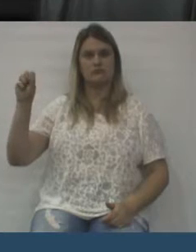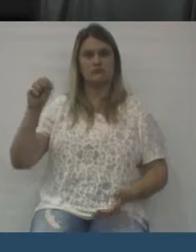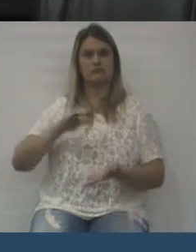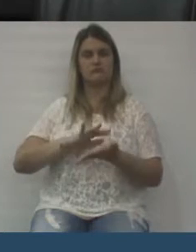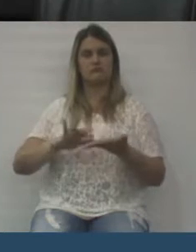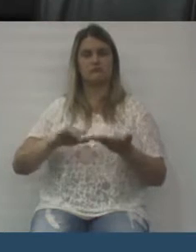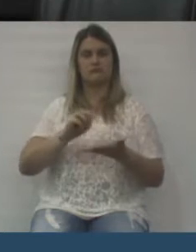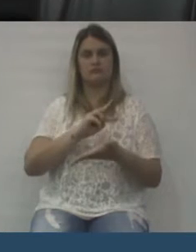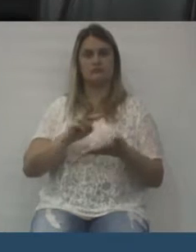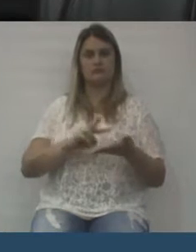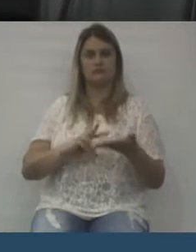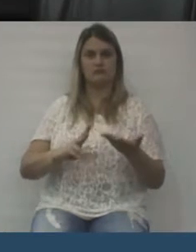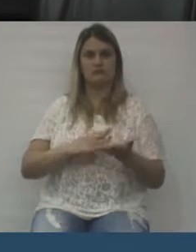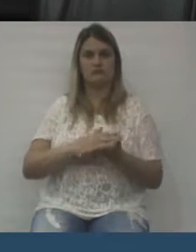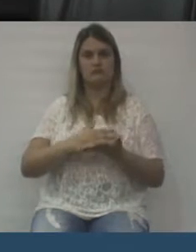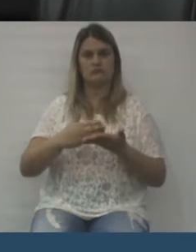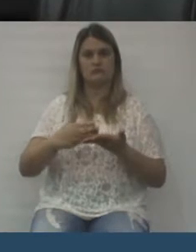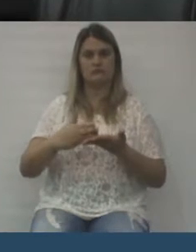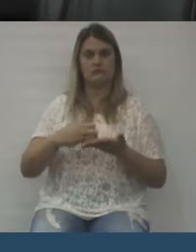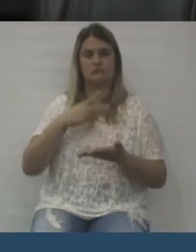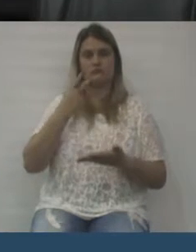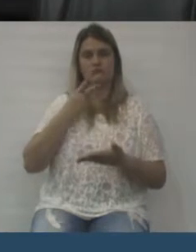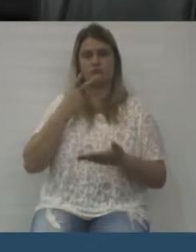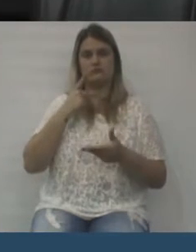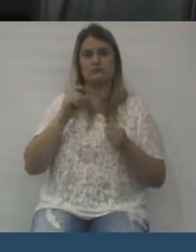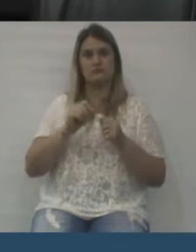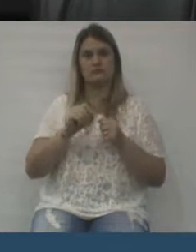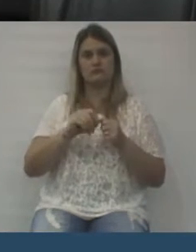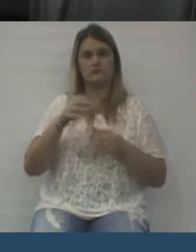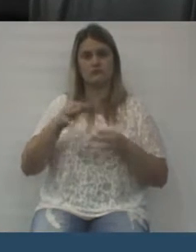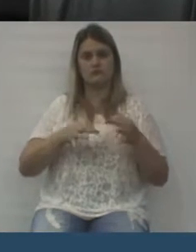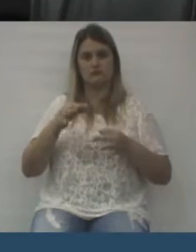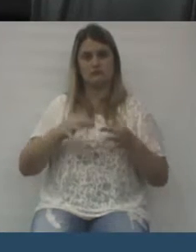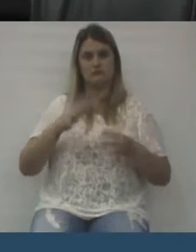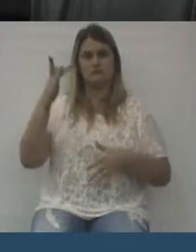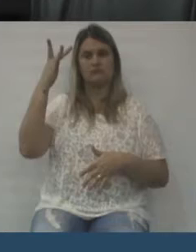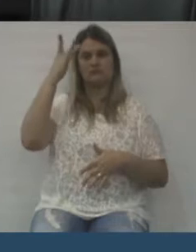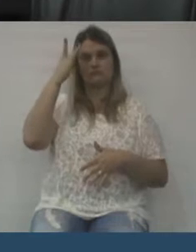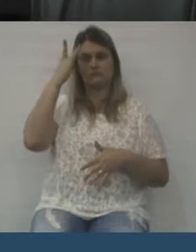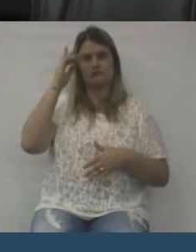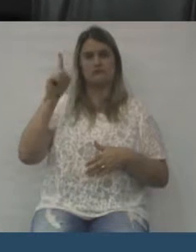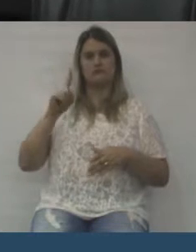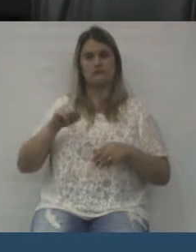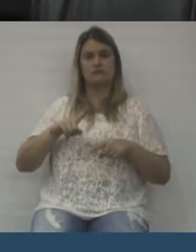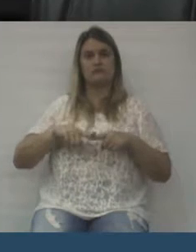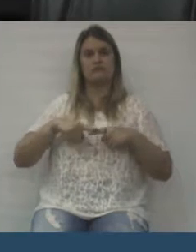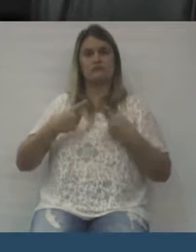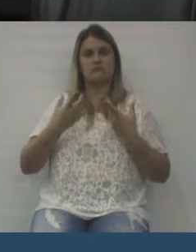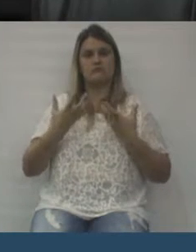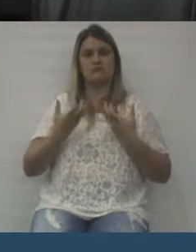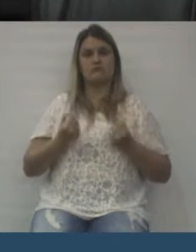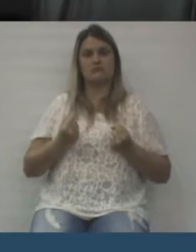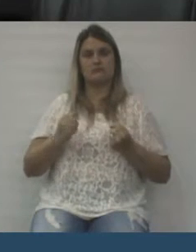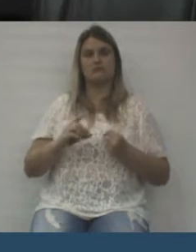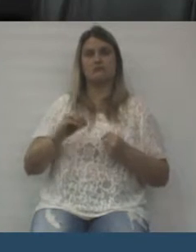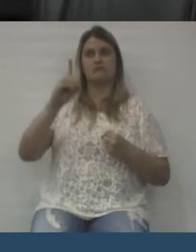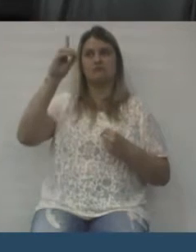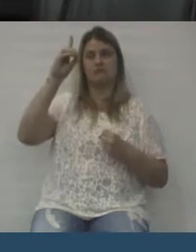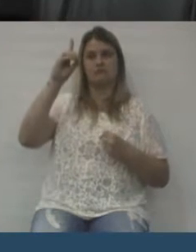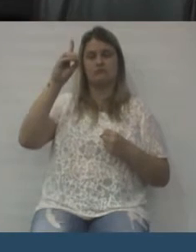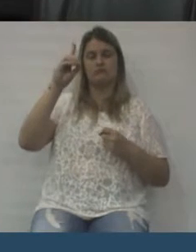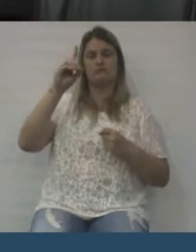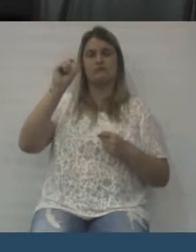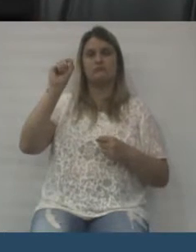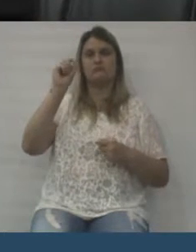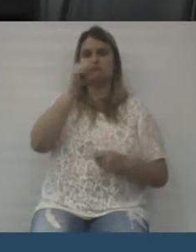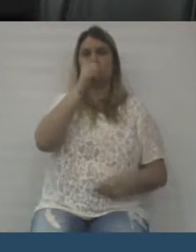nosso secretário leu no começo da sessão, que diz, fazer justiça e juízo é mais aceitável ao Senhor do